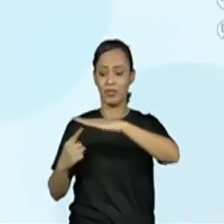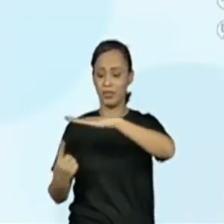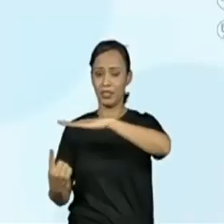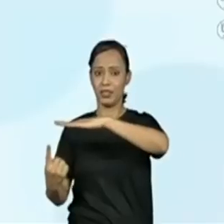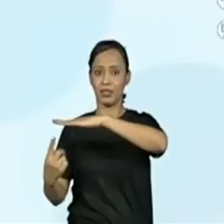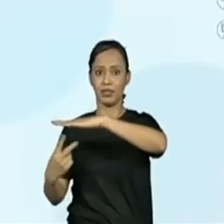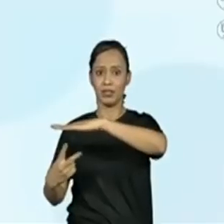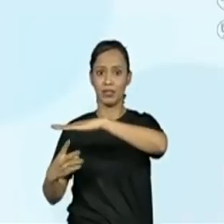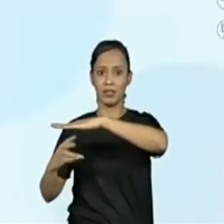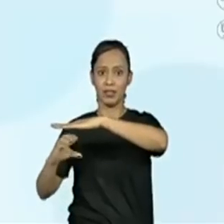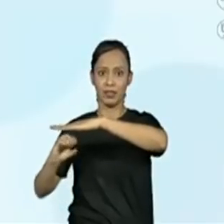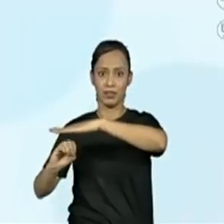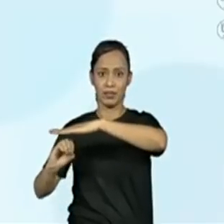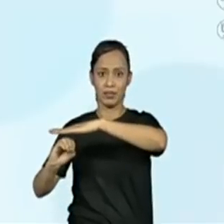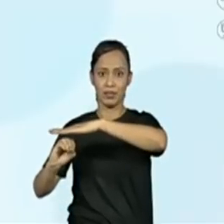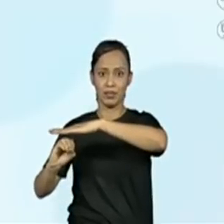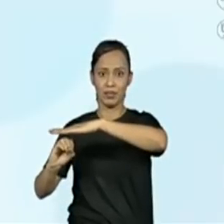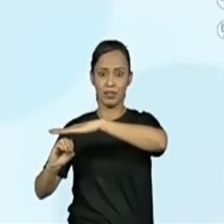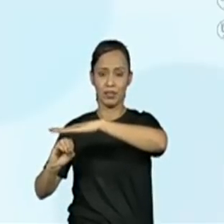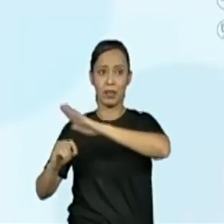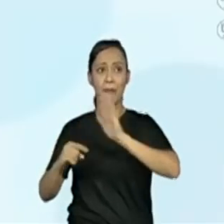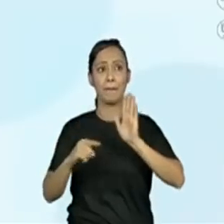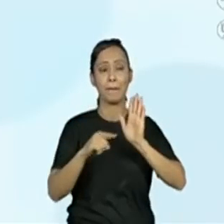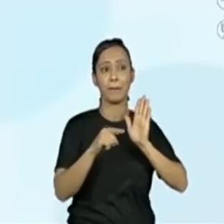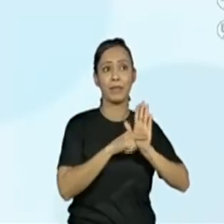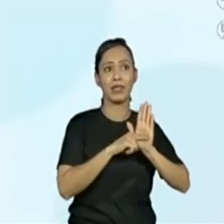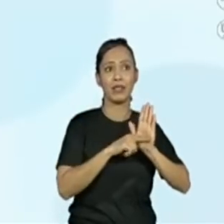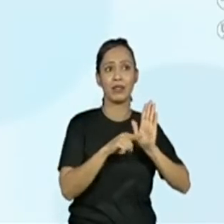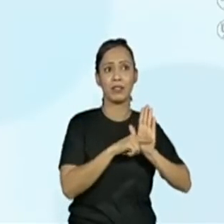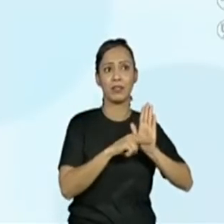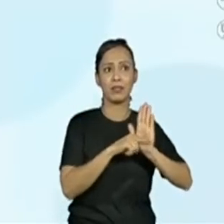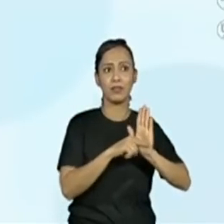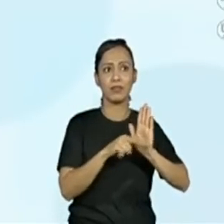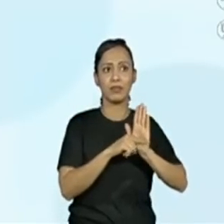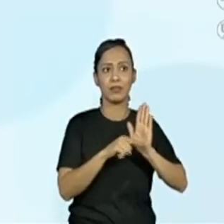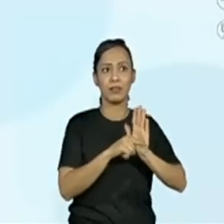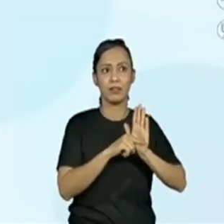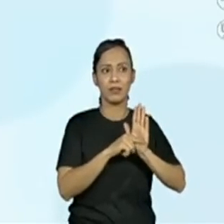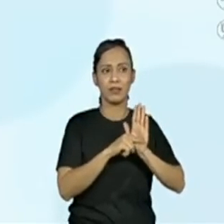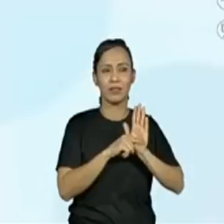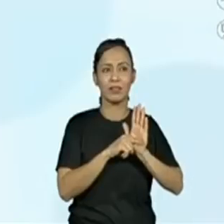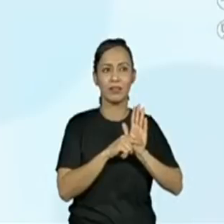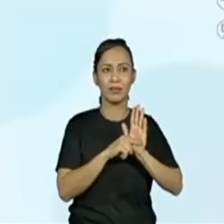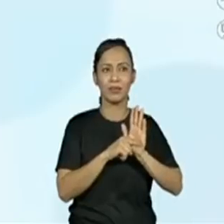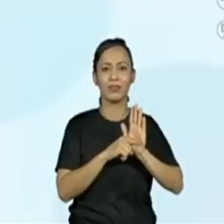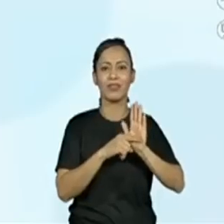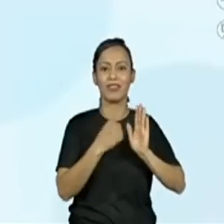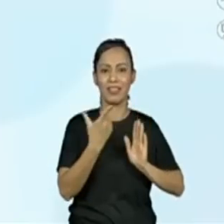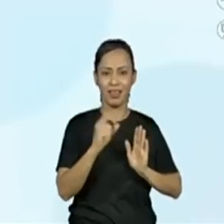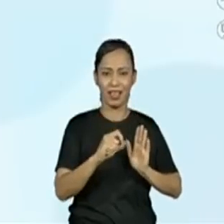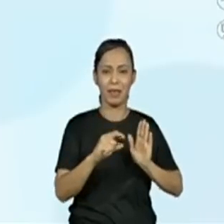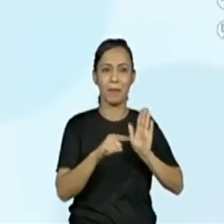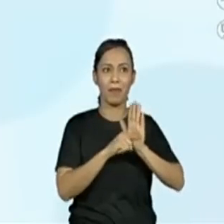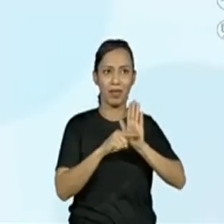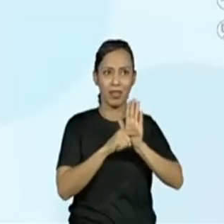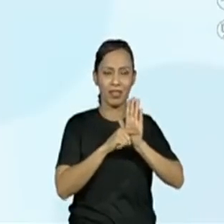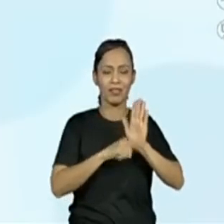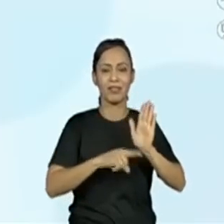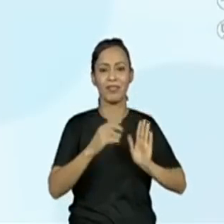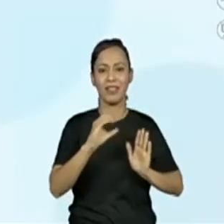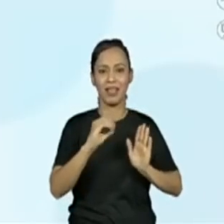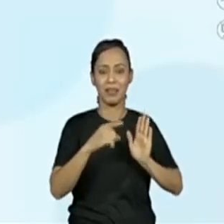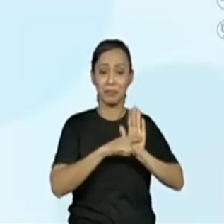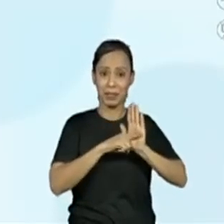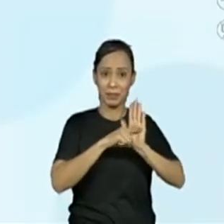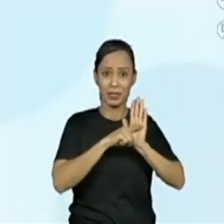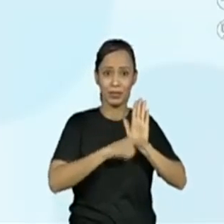Eu posso pensar aqui o 30. São 10, mais 10, mais 10. Não é, Progenor?